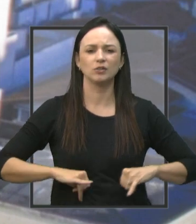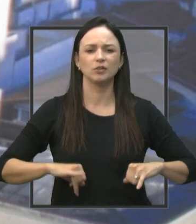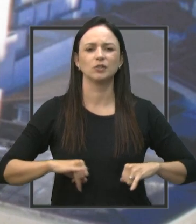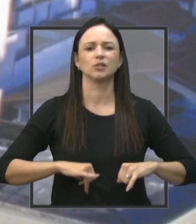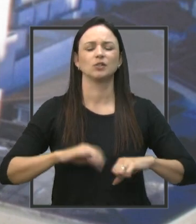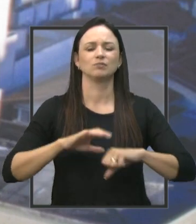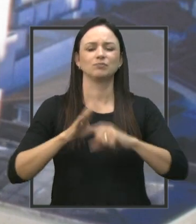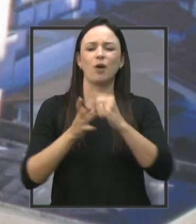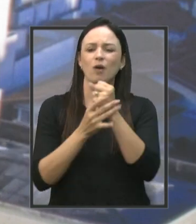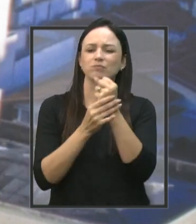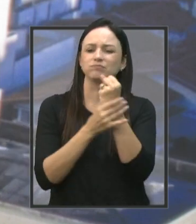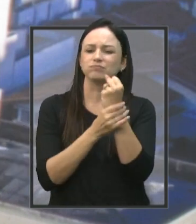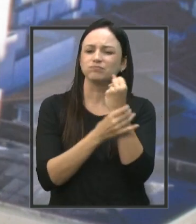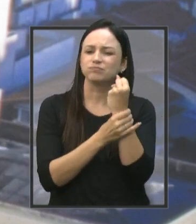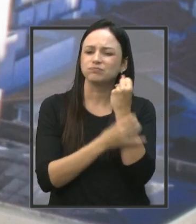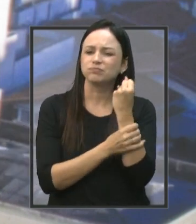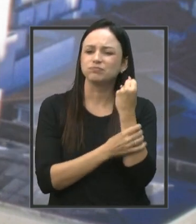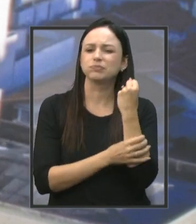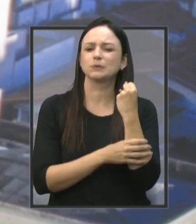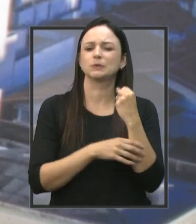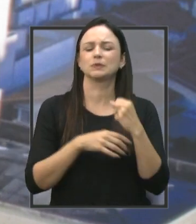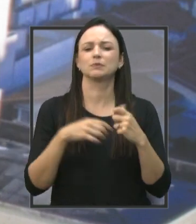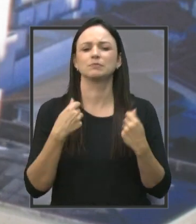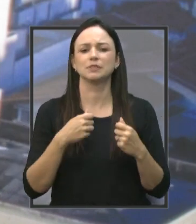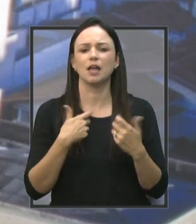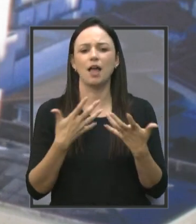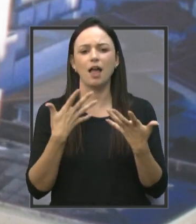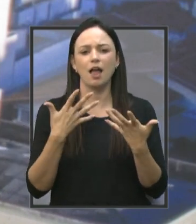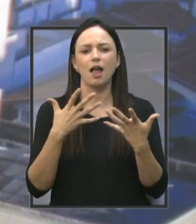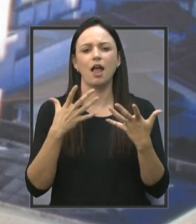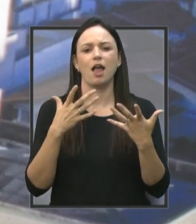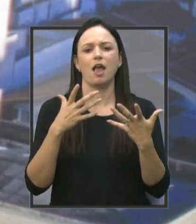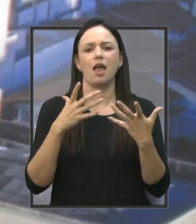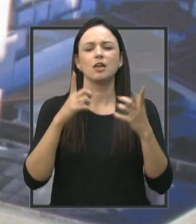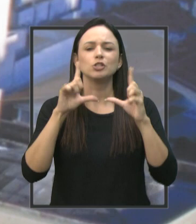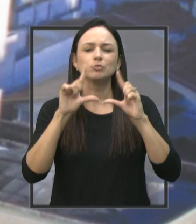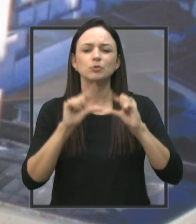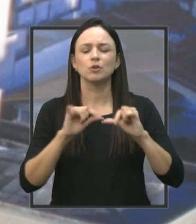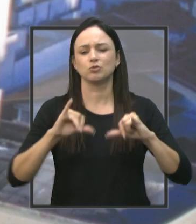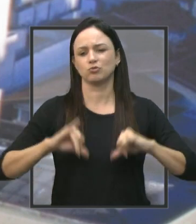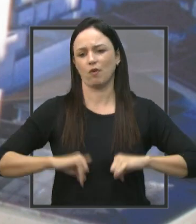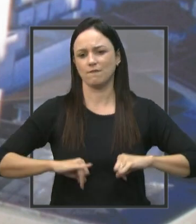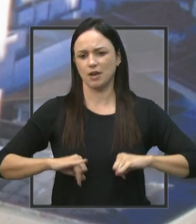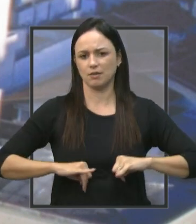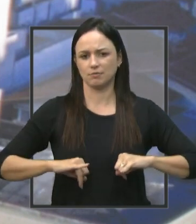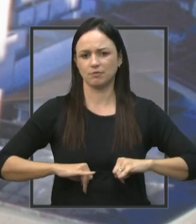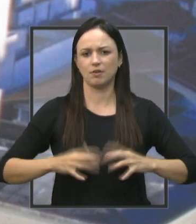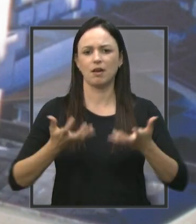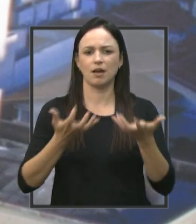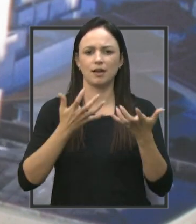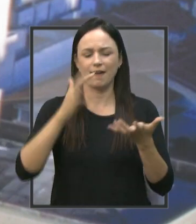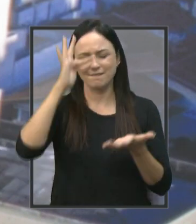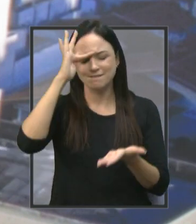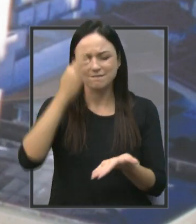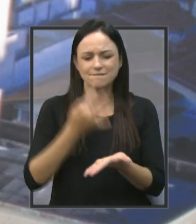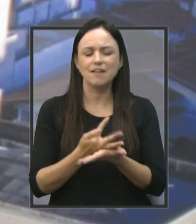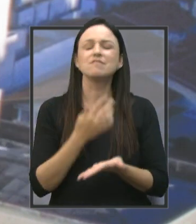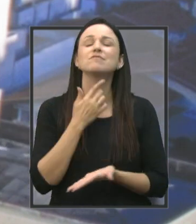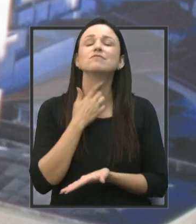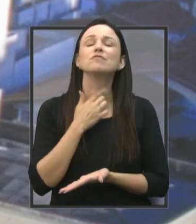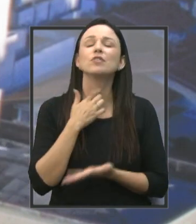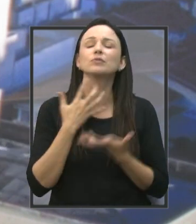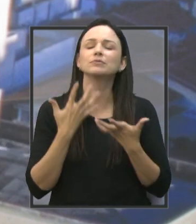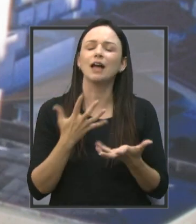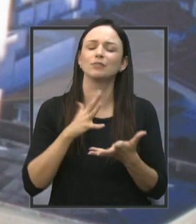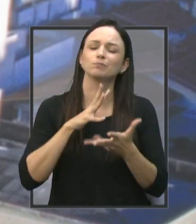de ortopedia e a gente está querendo aliviar esse sofrimento, está querendo com toda a fé, com toda a vontade do mundo,